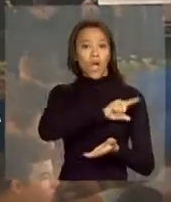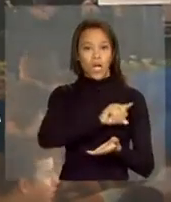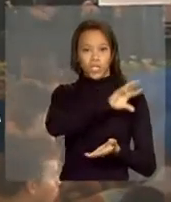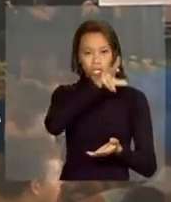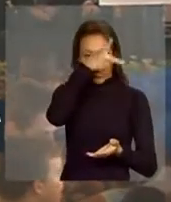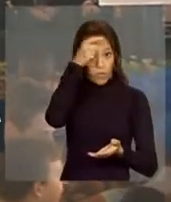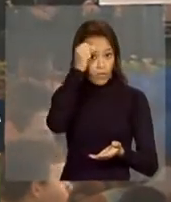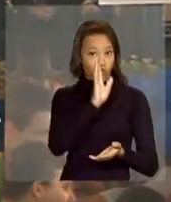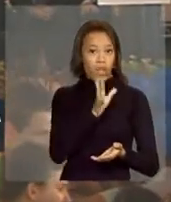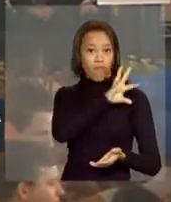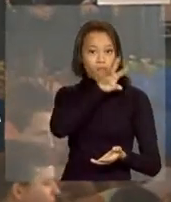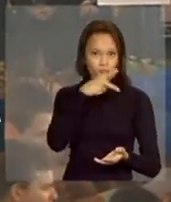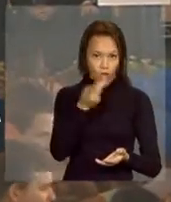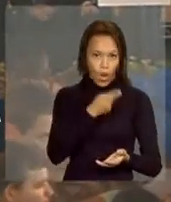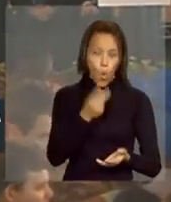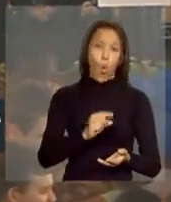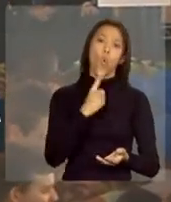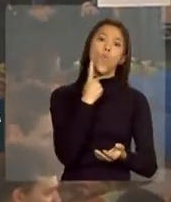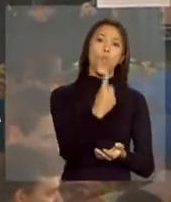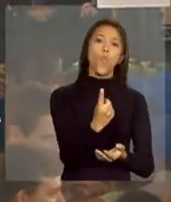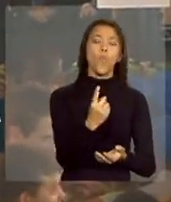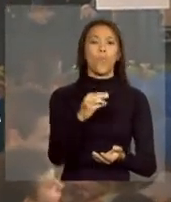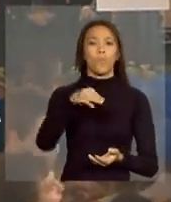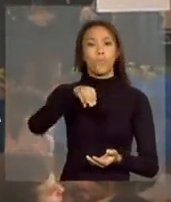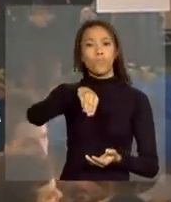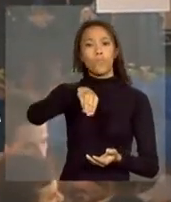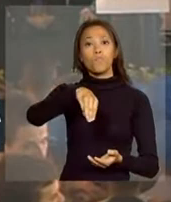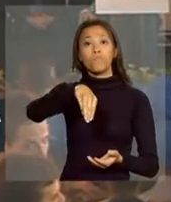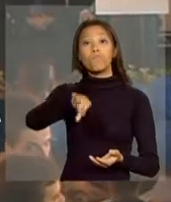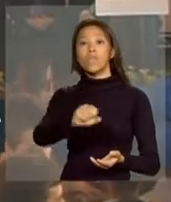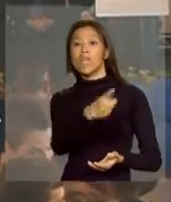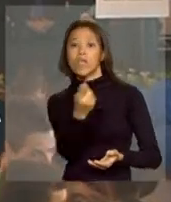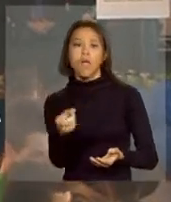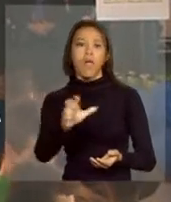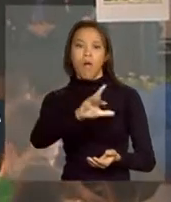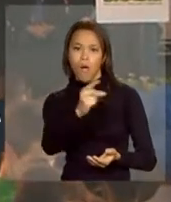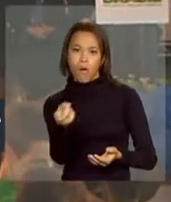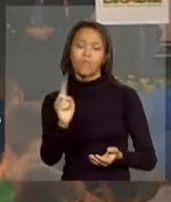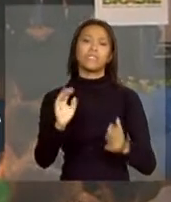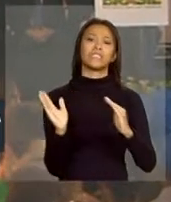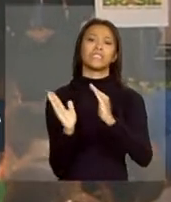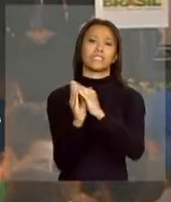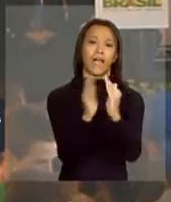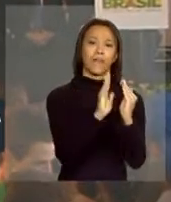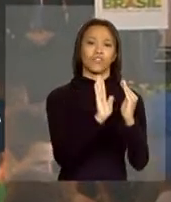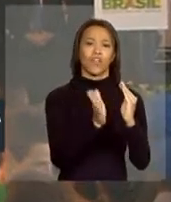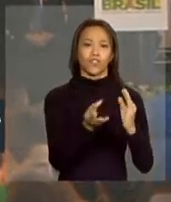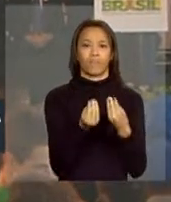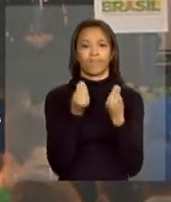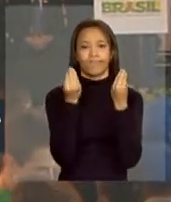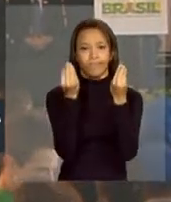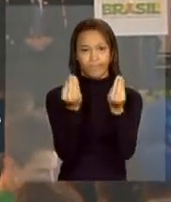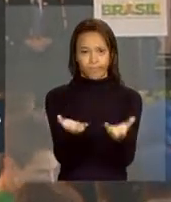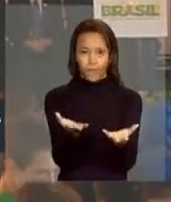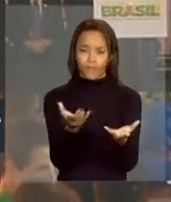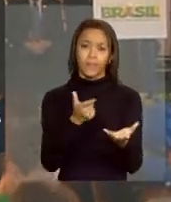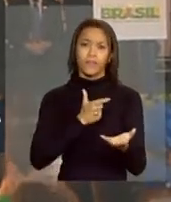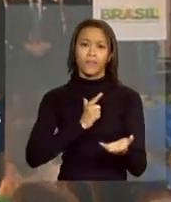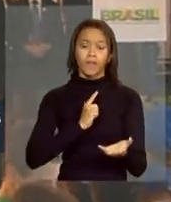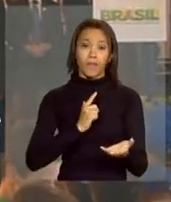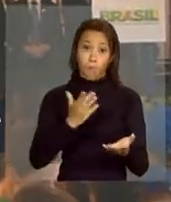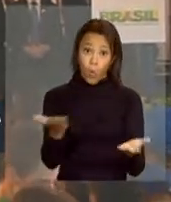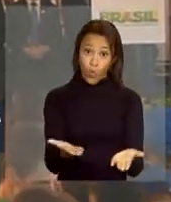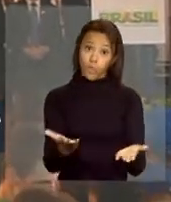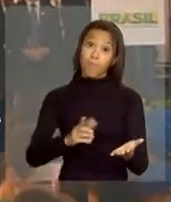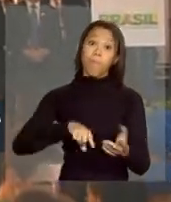Haddad, um milhão, hoje, mais de um milhão de casas entregues, que já tem hoje mais um